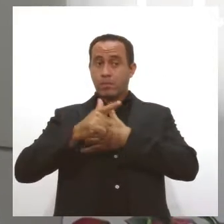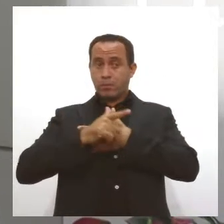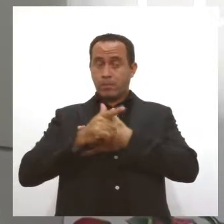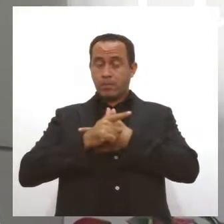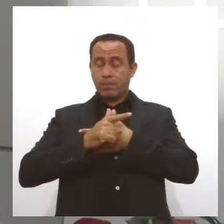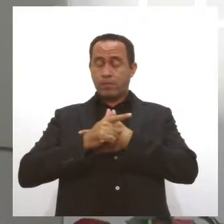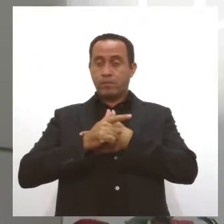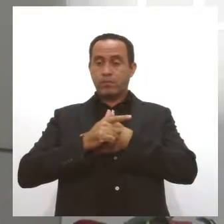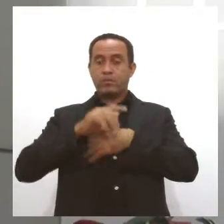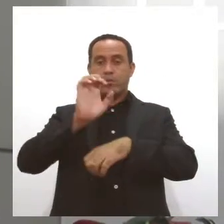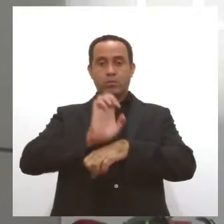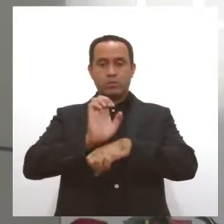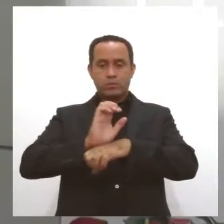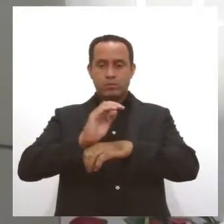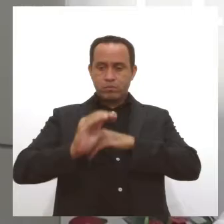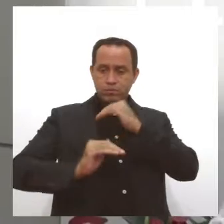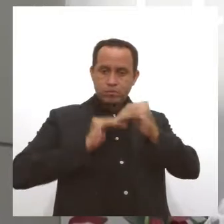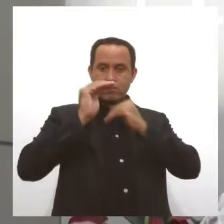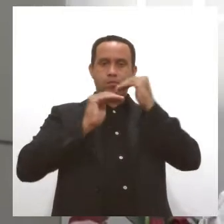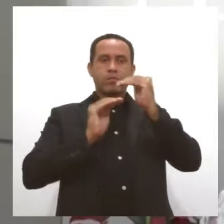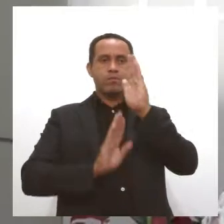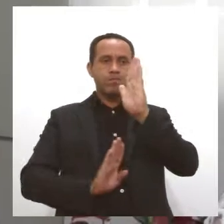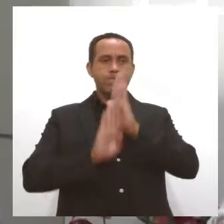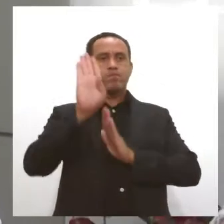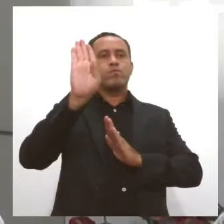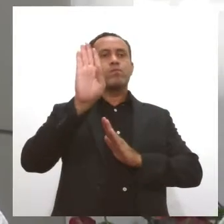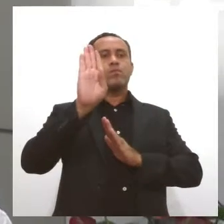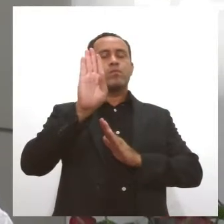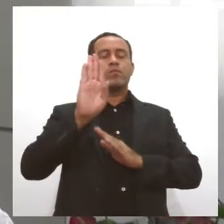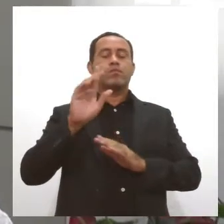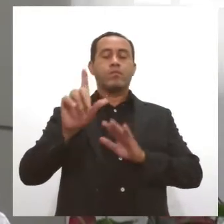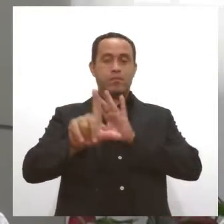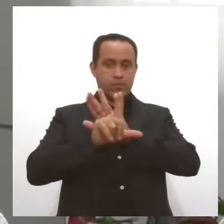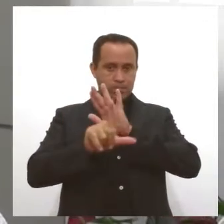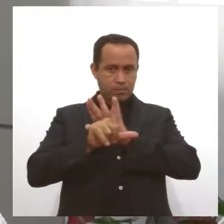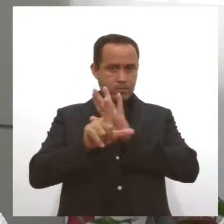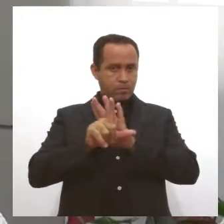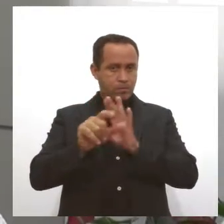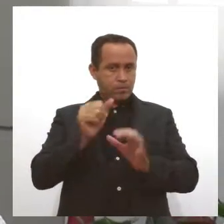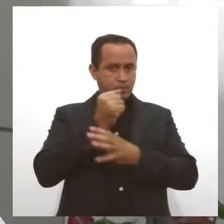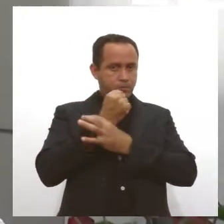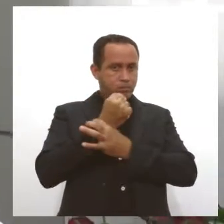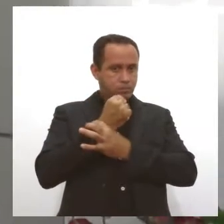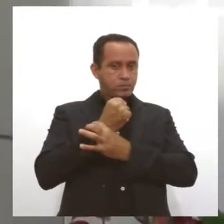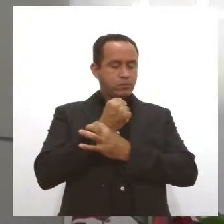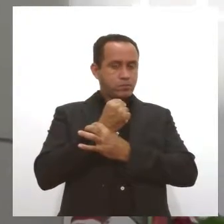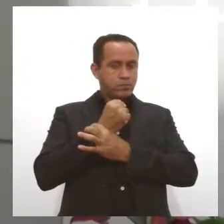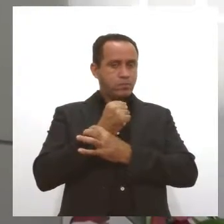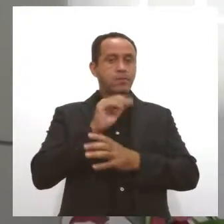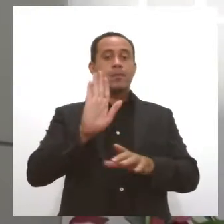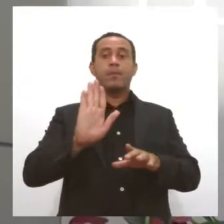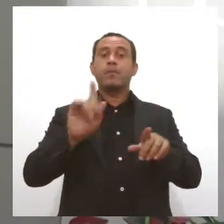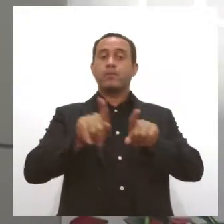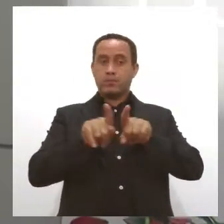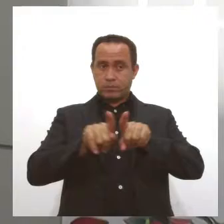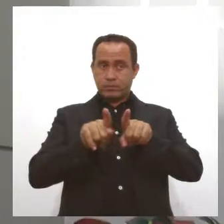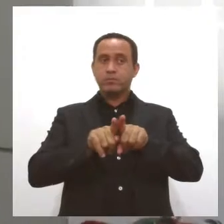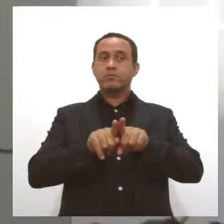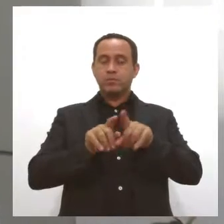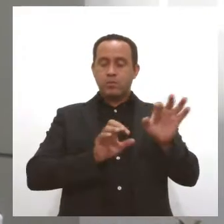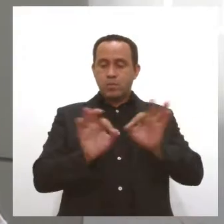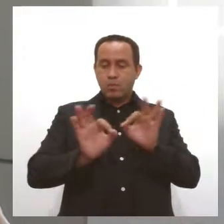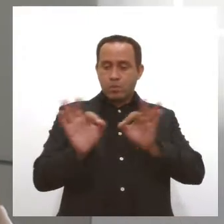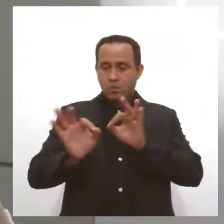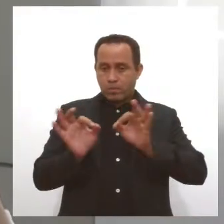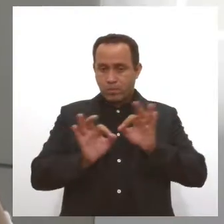Estado dá para não apenas ter essa questão legislativa da sua nomenclatura avançada, mas também dar um passo para a valorização da